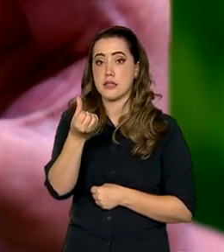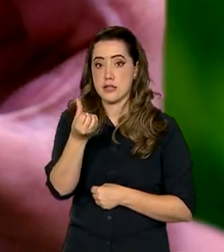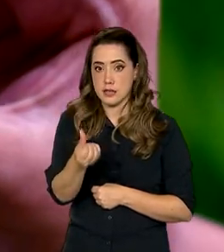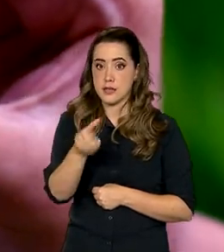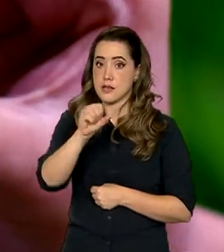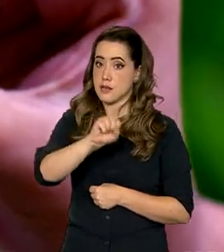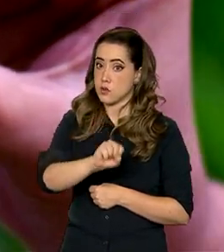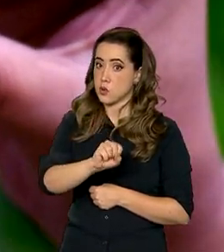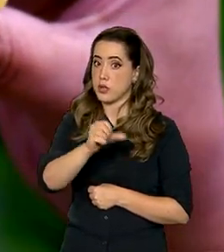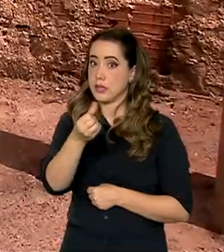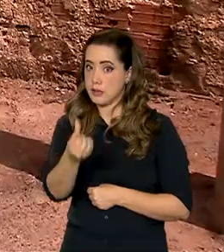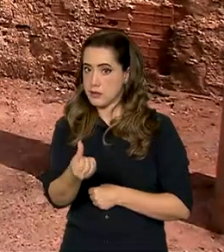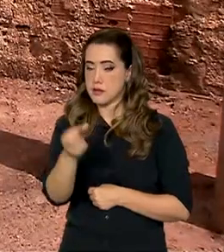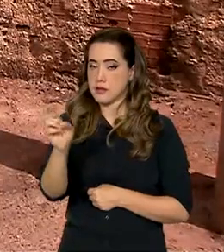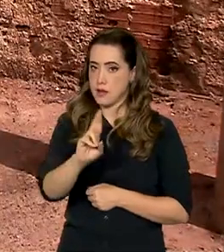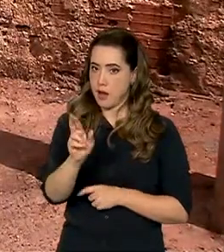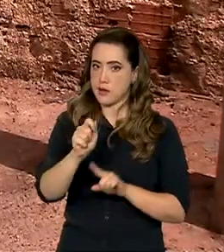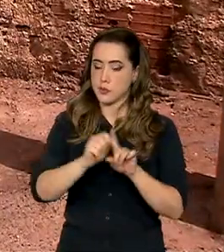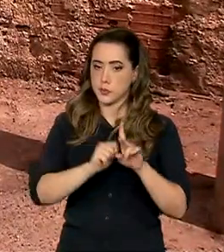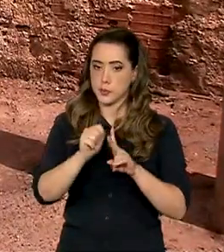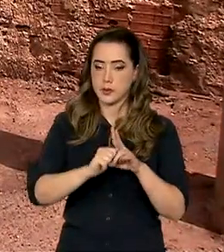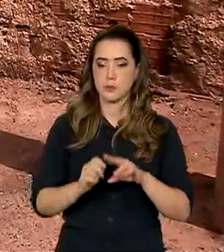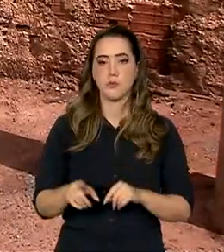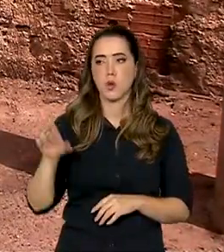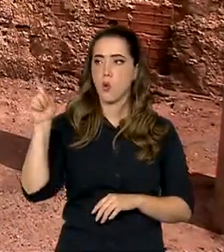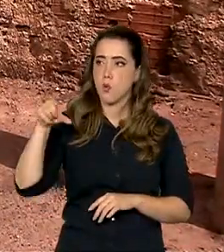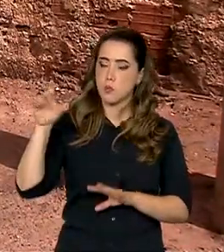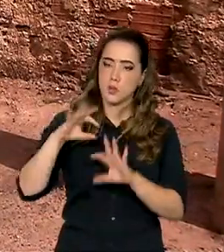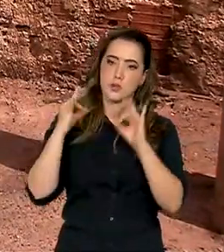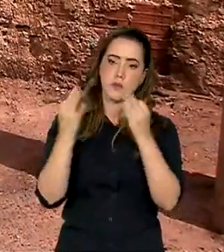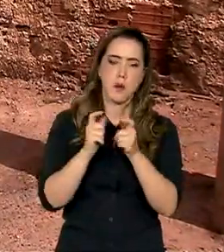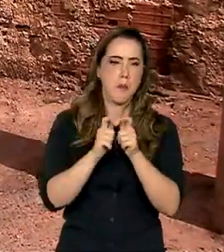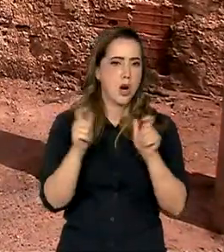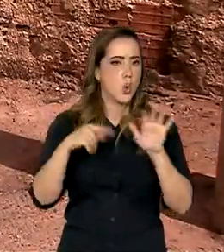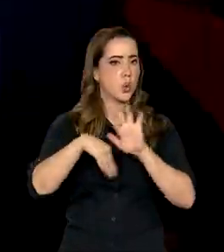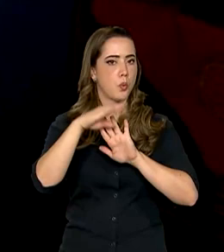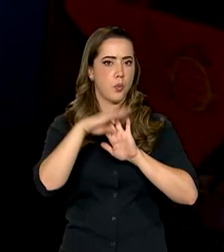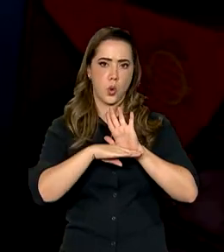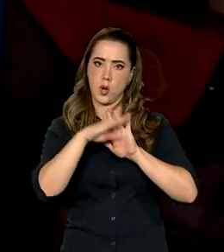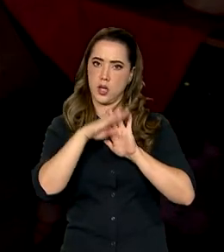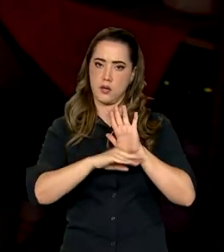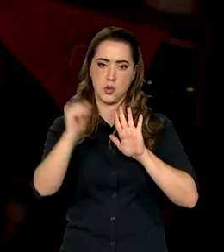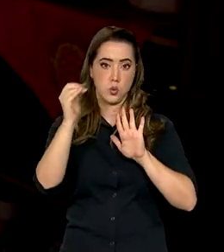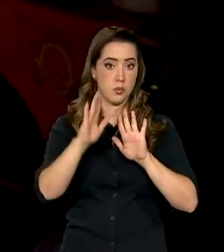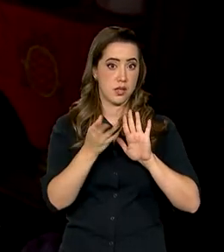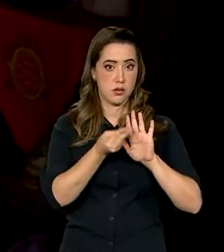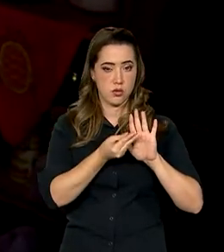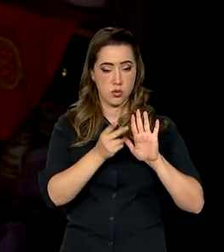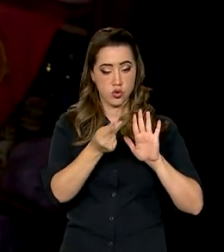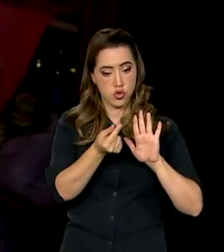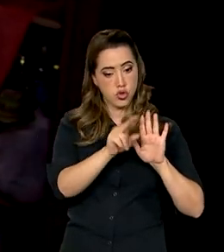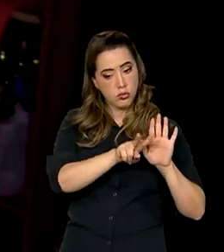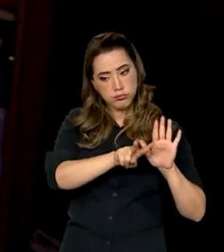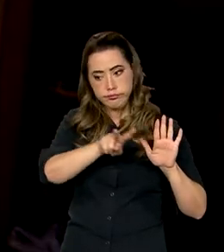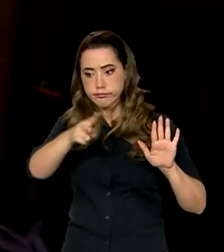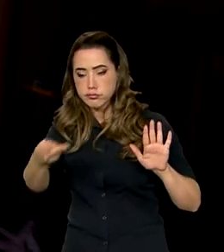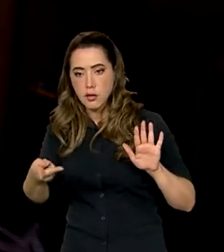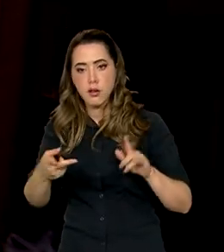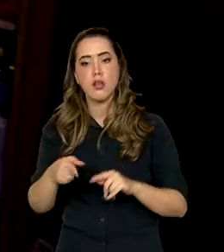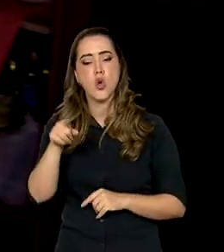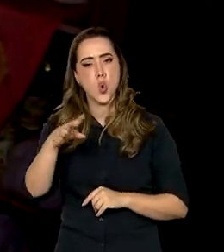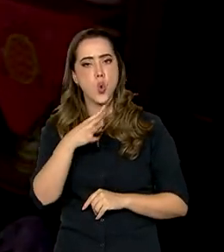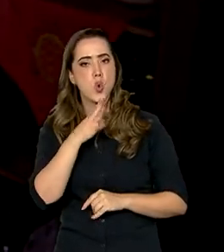Família é o maior programa de transferência de renda do Brasil, reconhecido internacionalmente por já ter